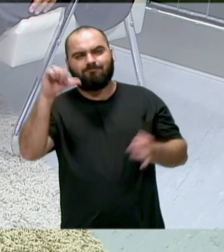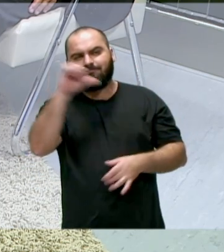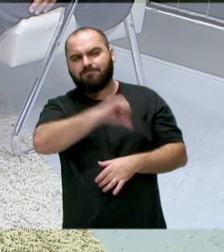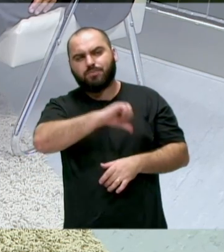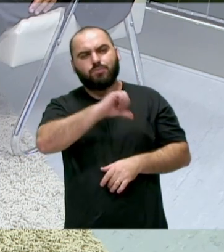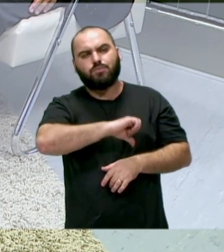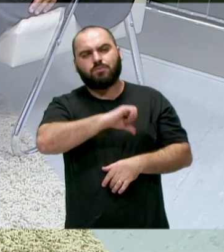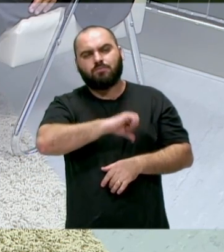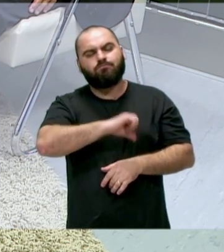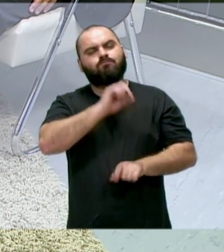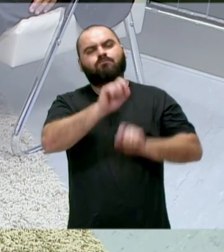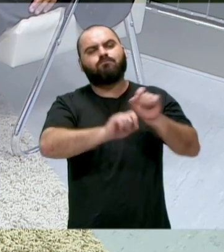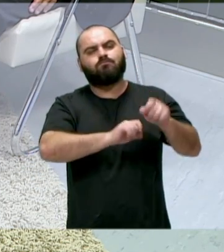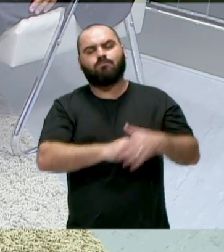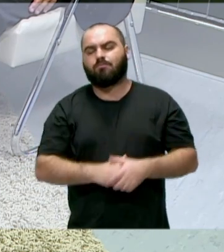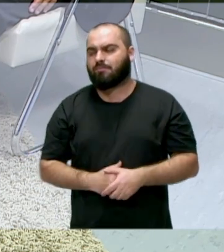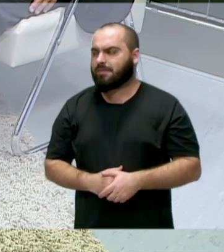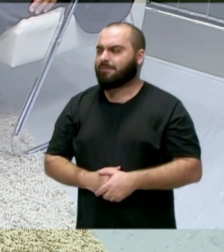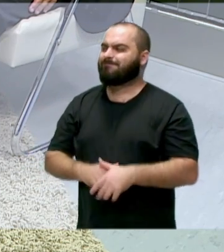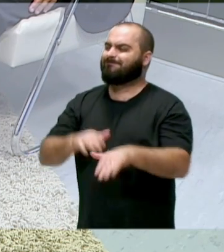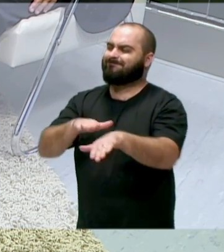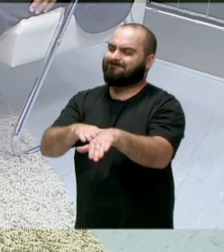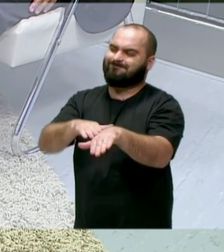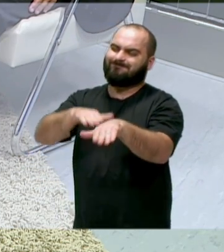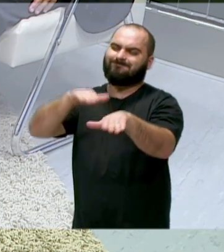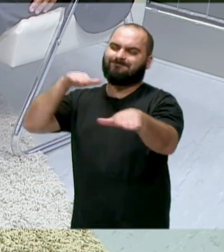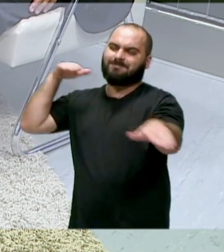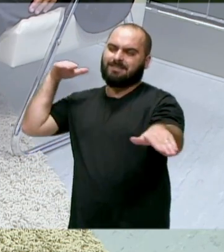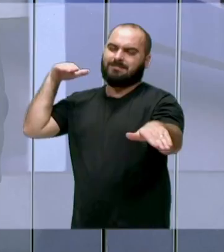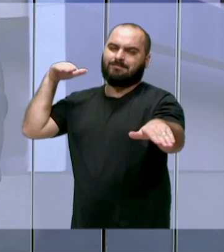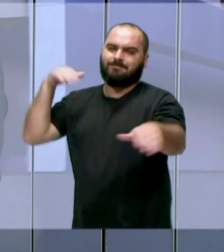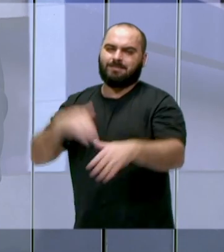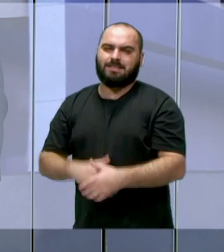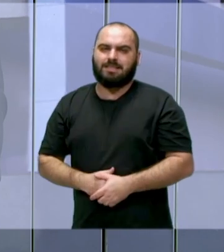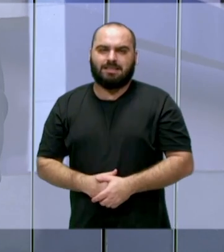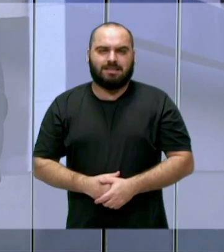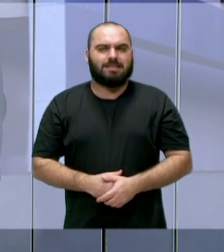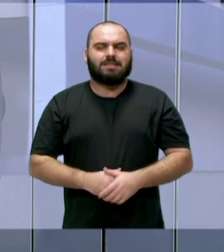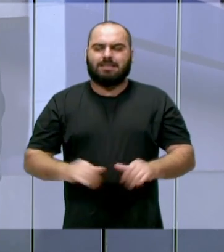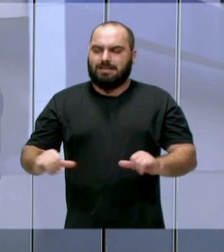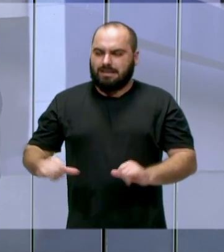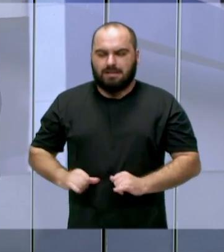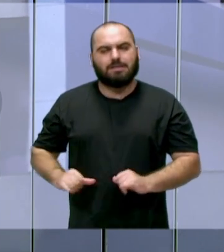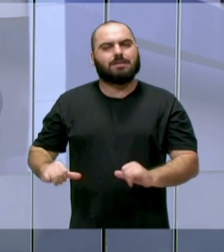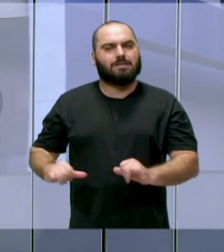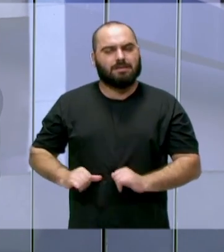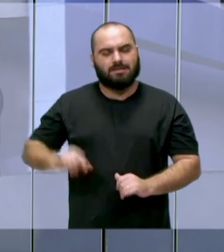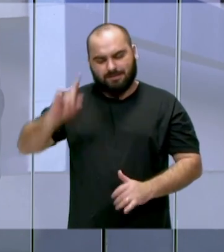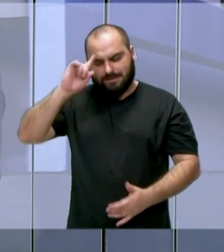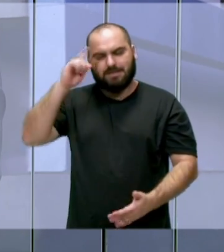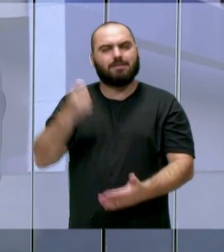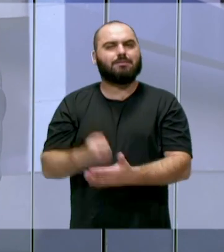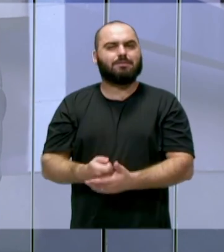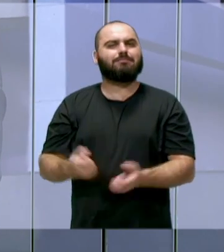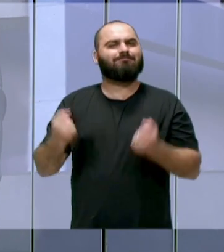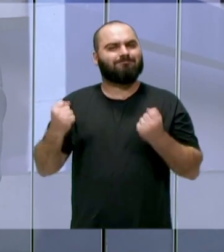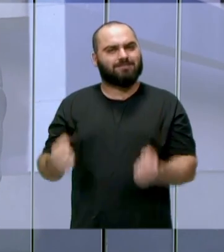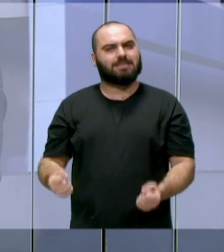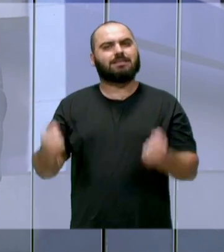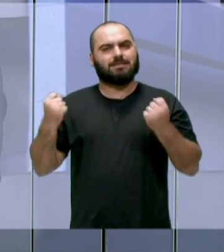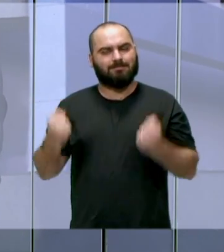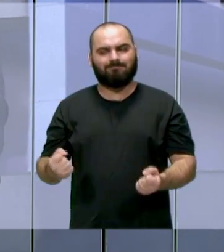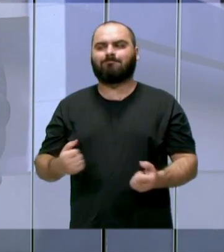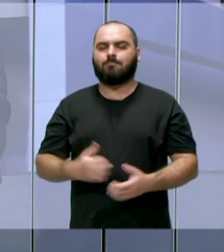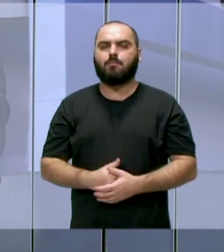do mesmo porte? A questão de mobilidade urbana, ele não é que deixa a desejar, é que é um desafio muito grande. Eu